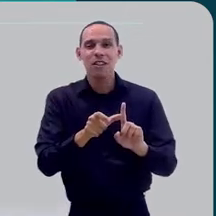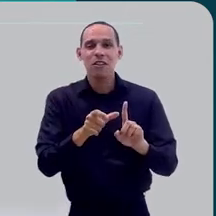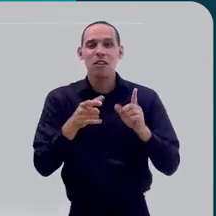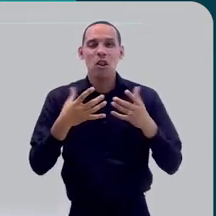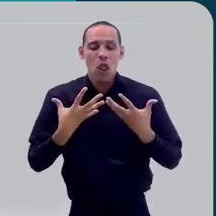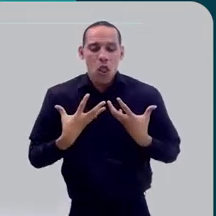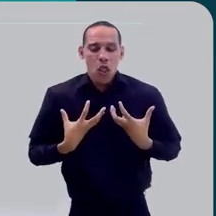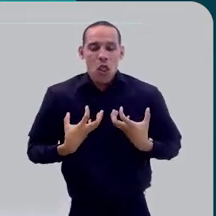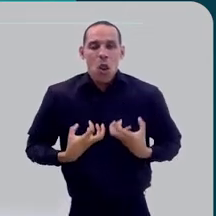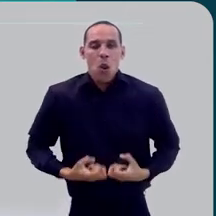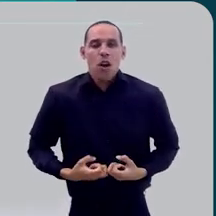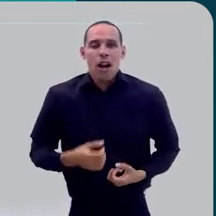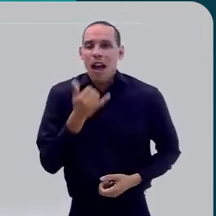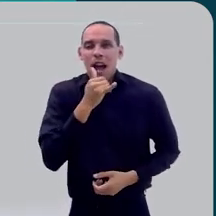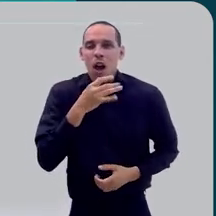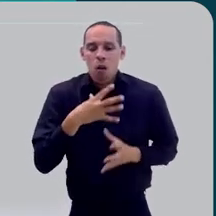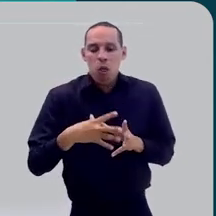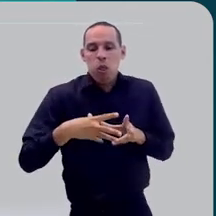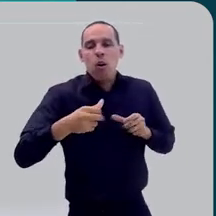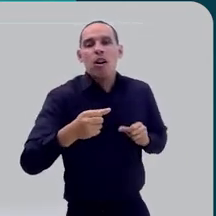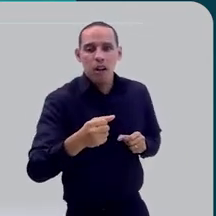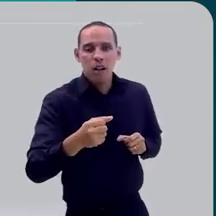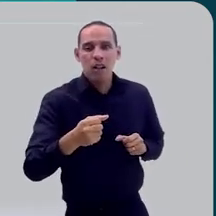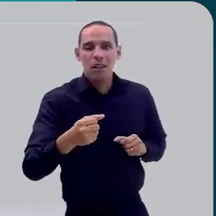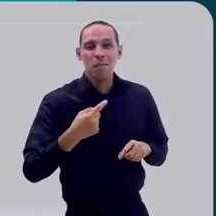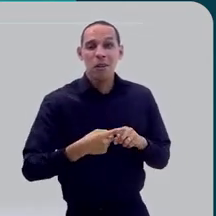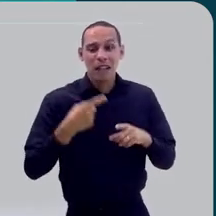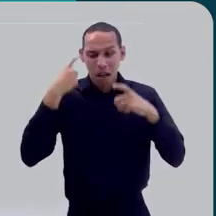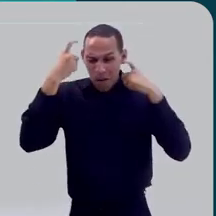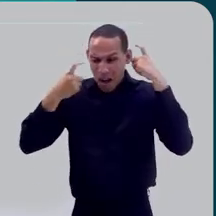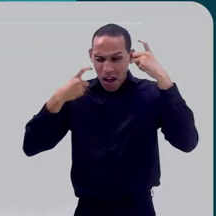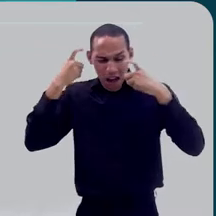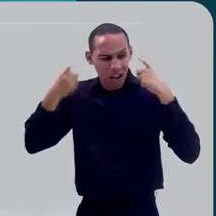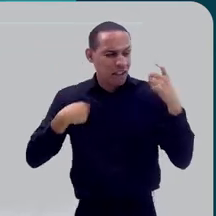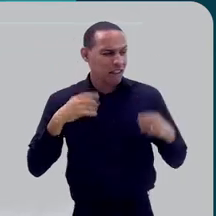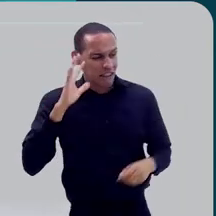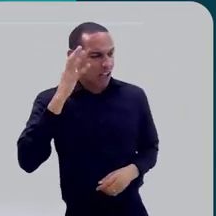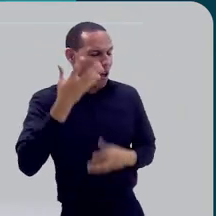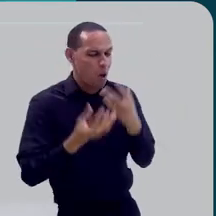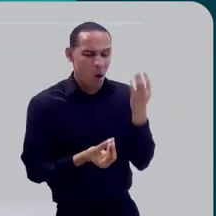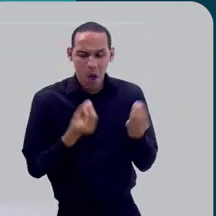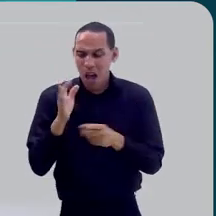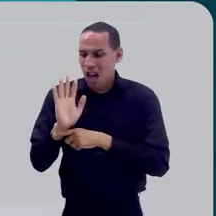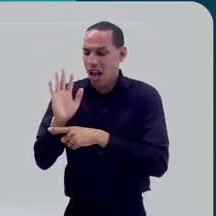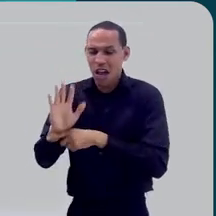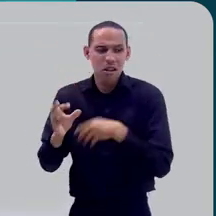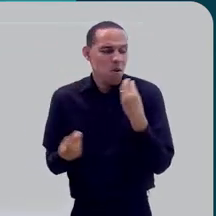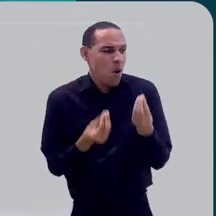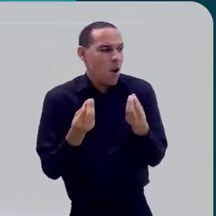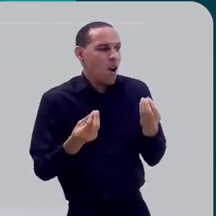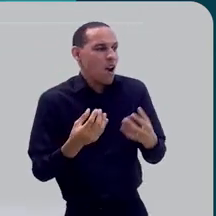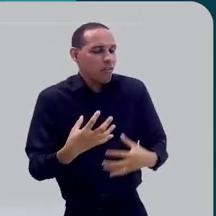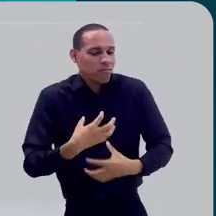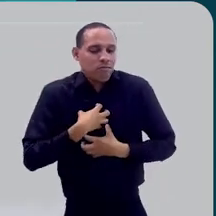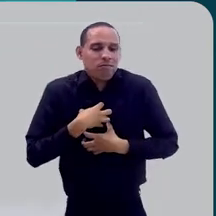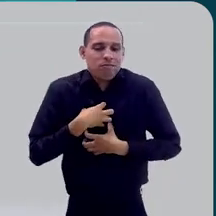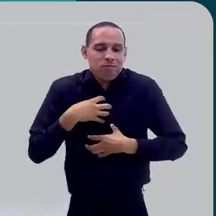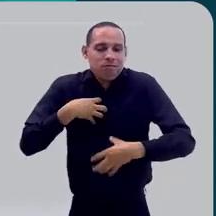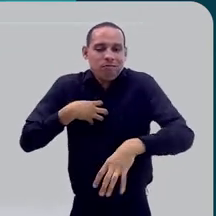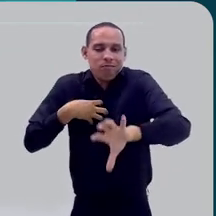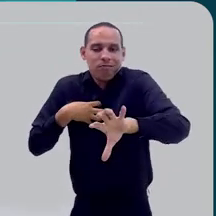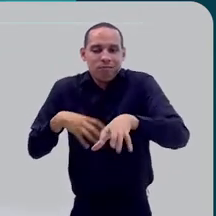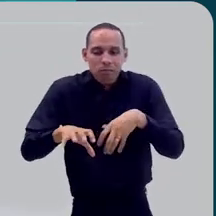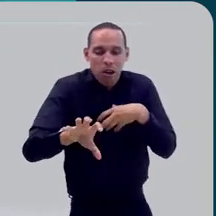Porque suga a sua energia, né? Porque você fica preocupado, você quer resolver, você acaba também vivenciando aquilo,